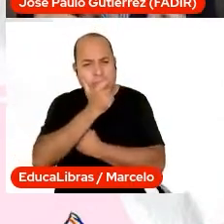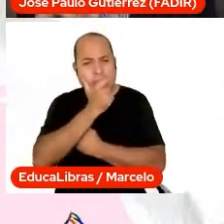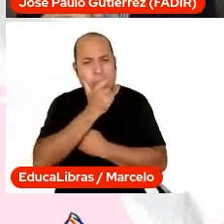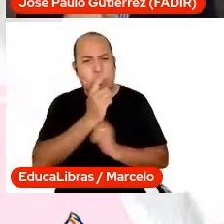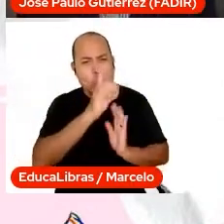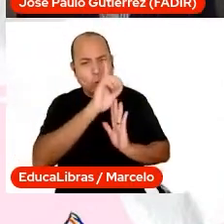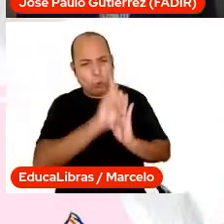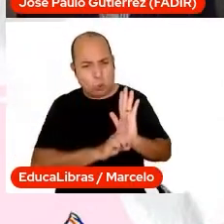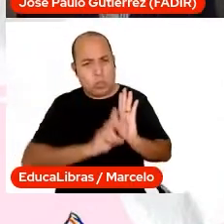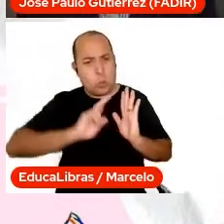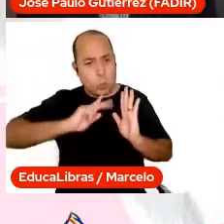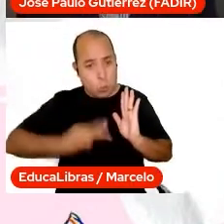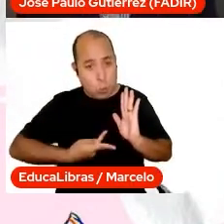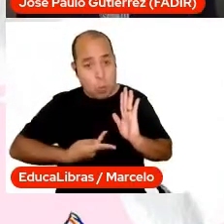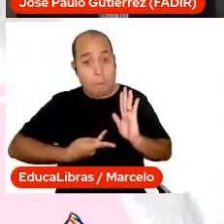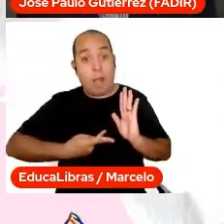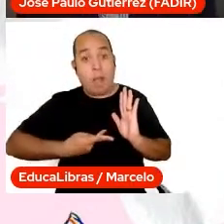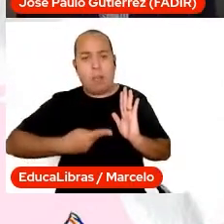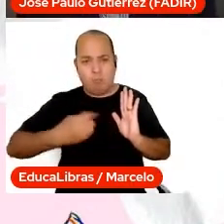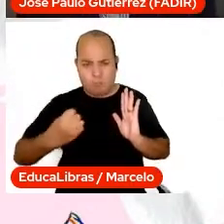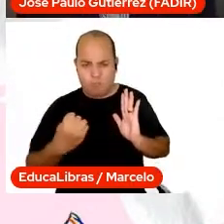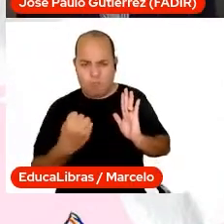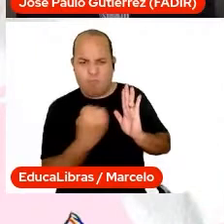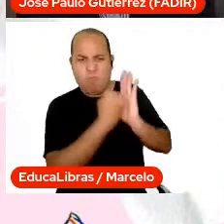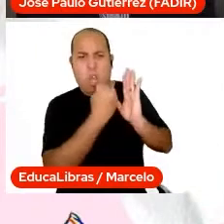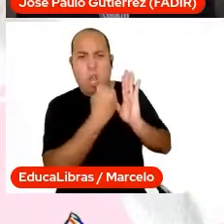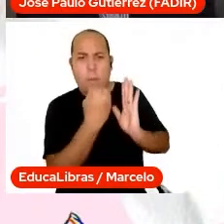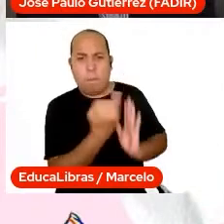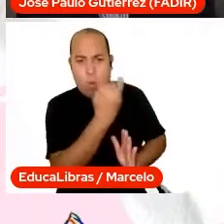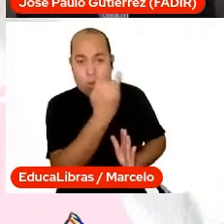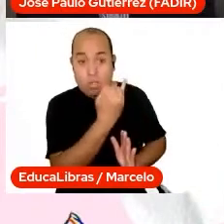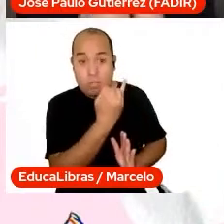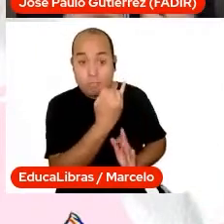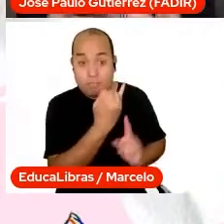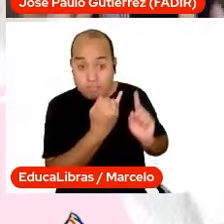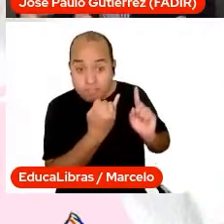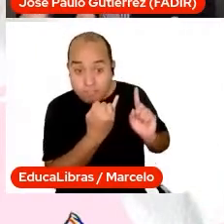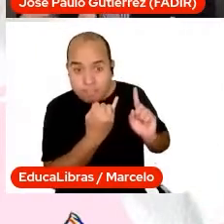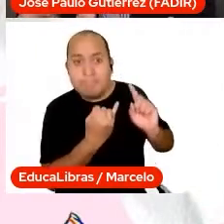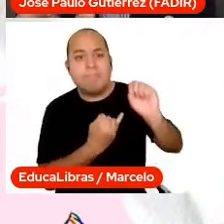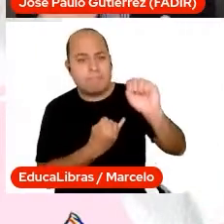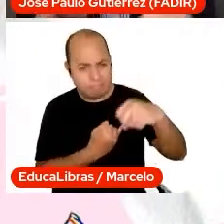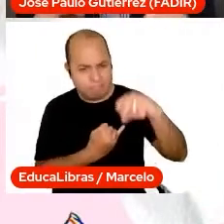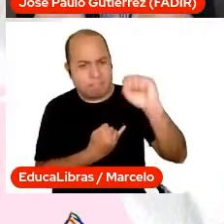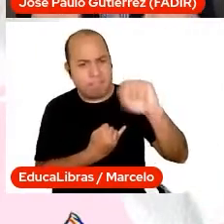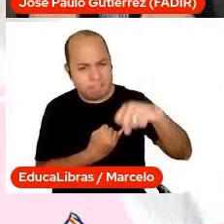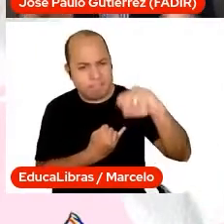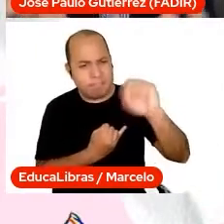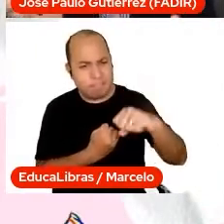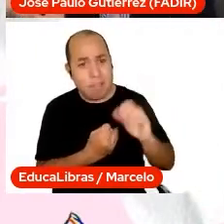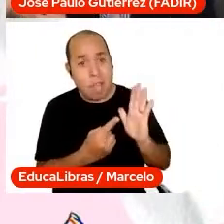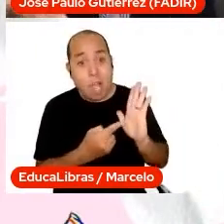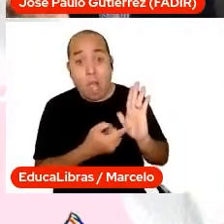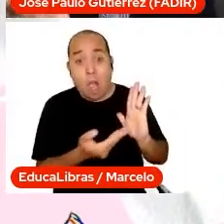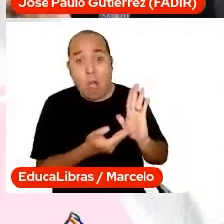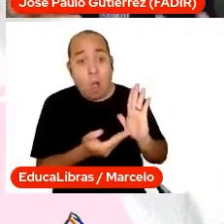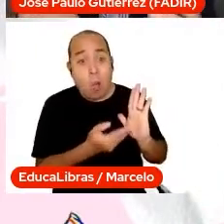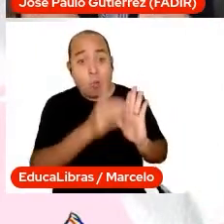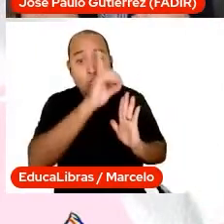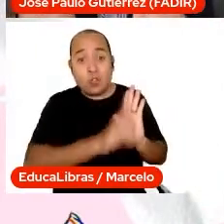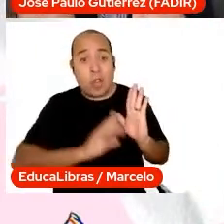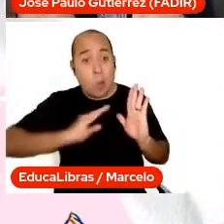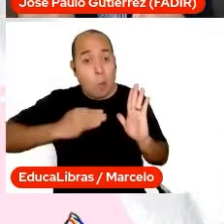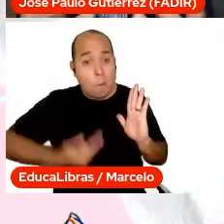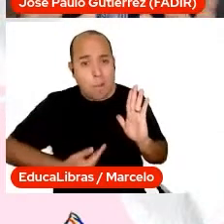importante para a humanidade? Sim. Eu digo que sim porque é por meio deles, é por meio do seu entendimento,